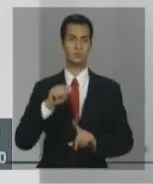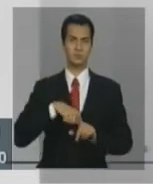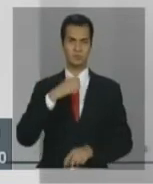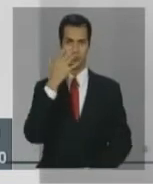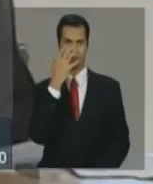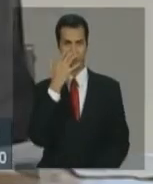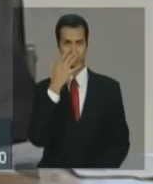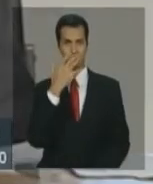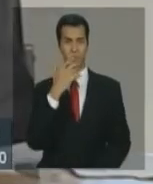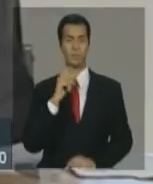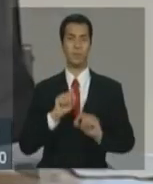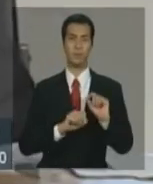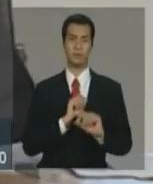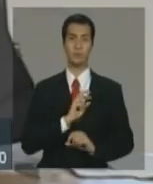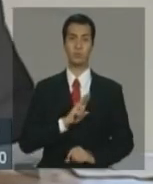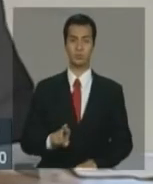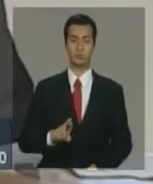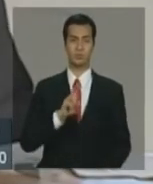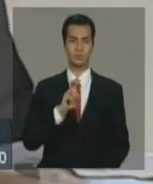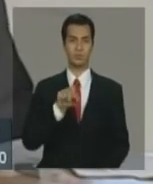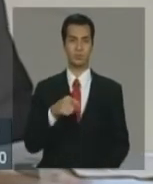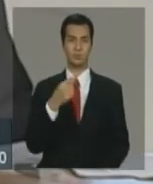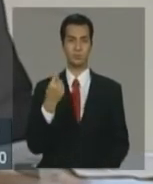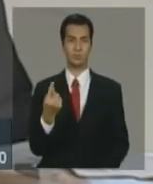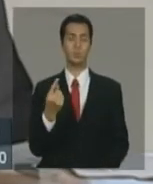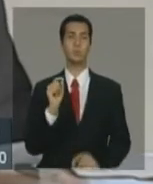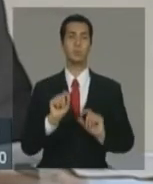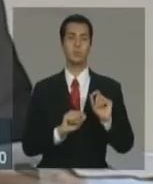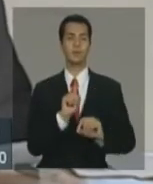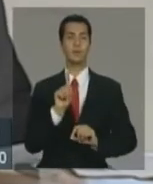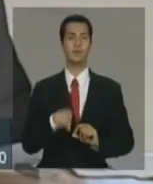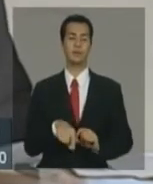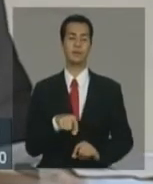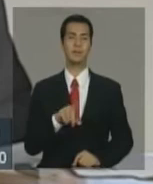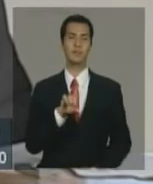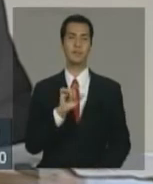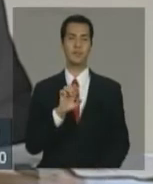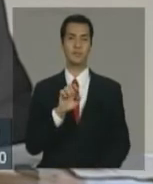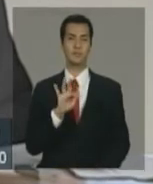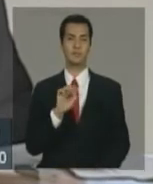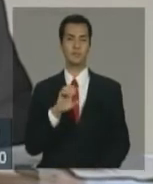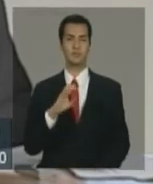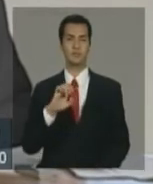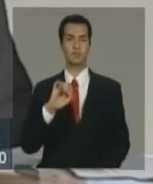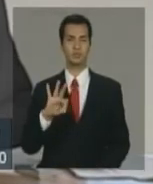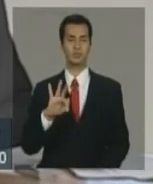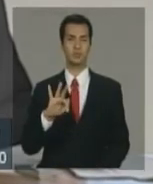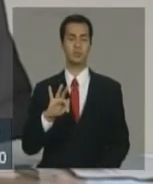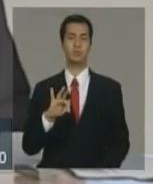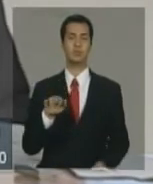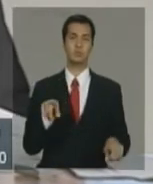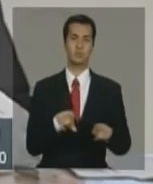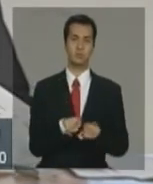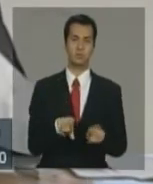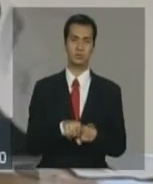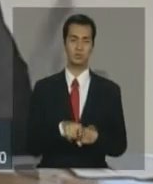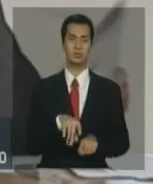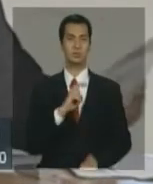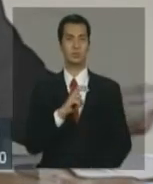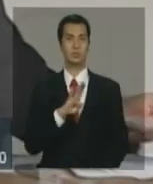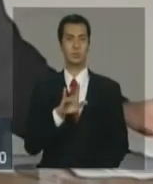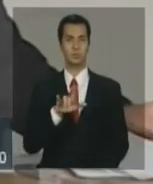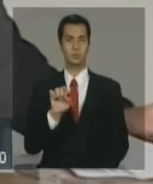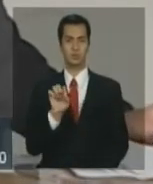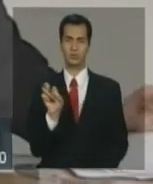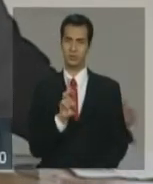decorre de um déficit da previdência urbana de R 0,1 e da rural de R 5 bilhões.